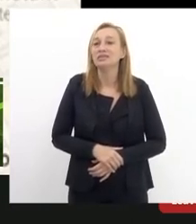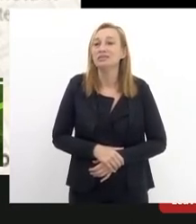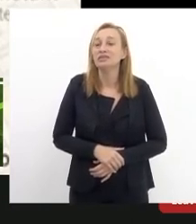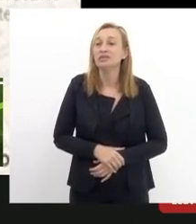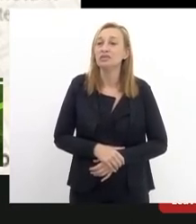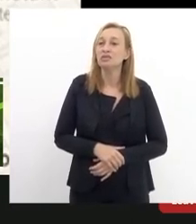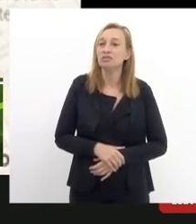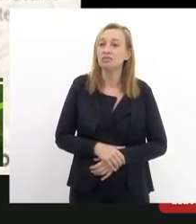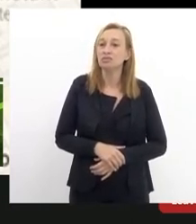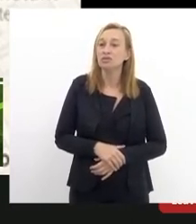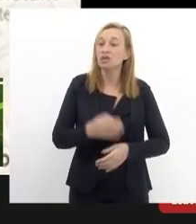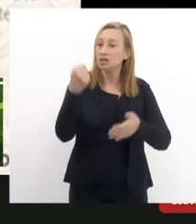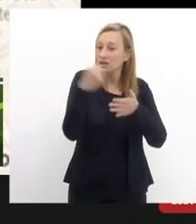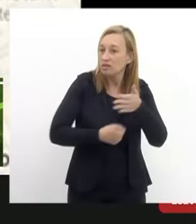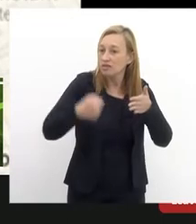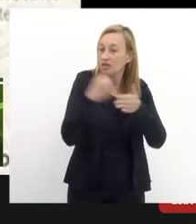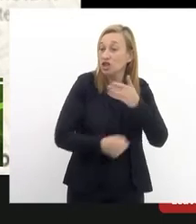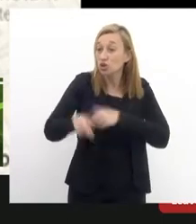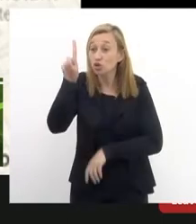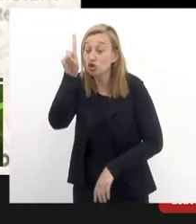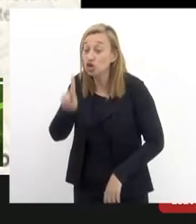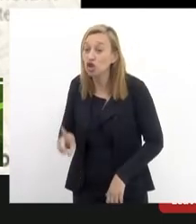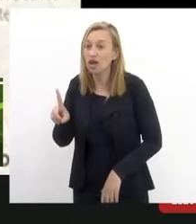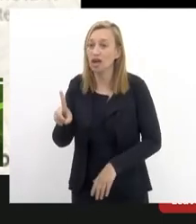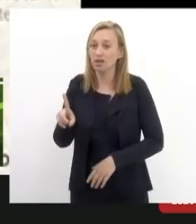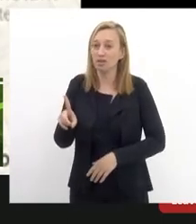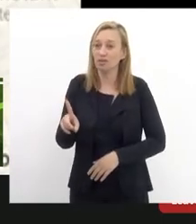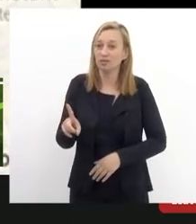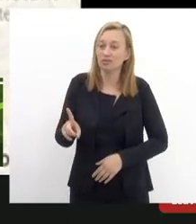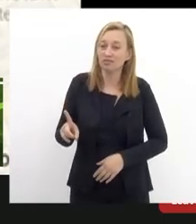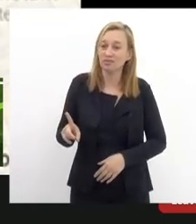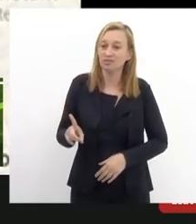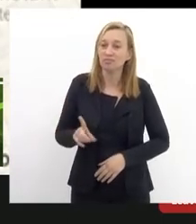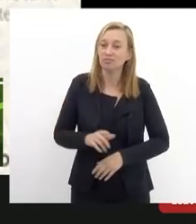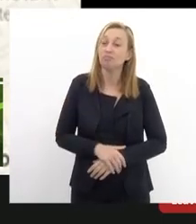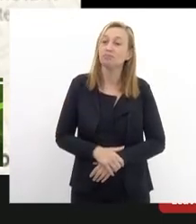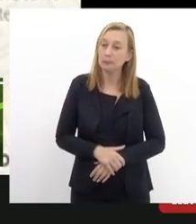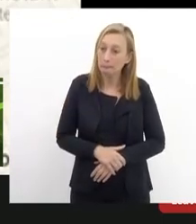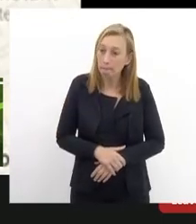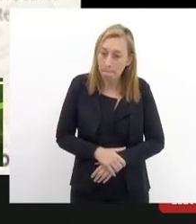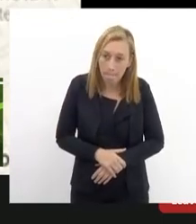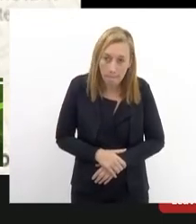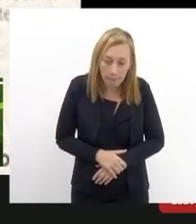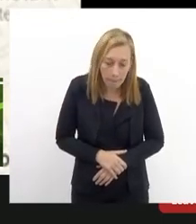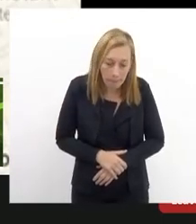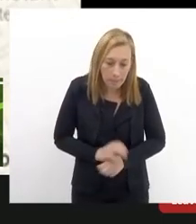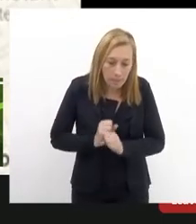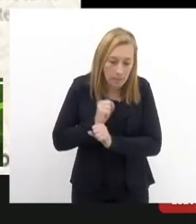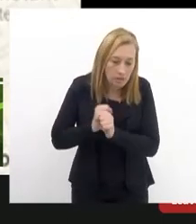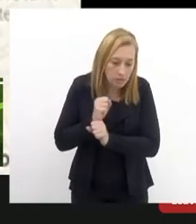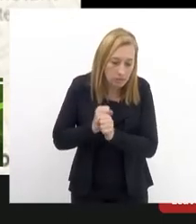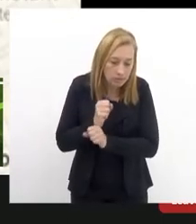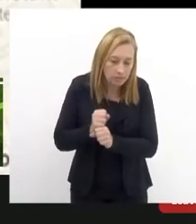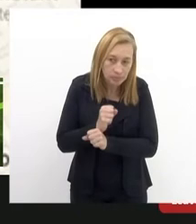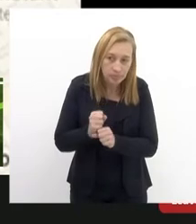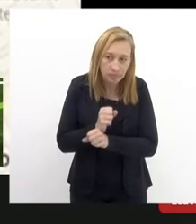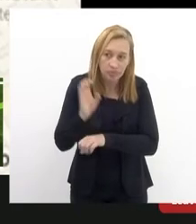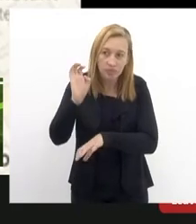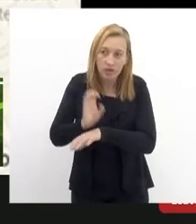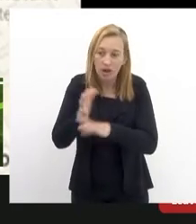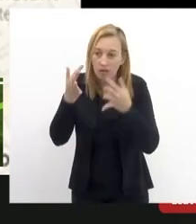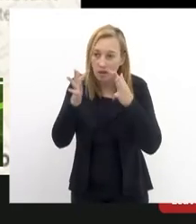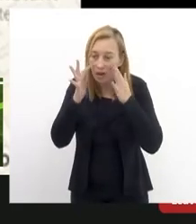levantou em defesa do seu direito como temos assistido ao longo dos anos o estado sucatimbo